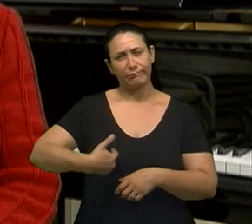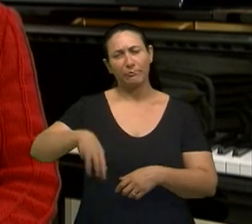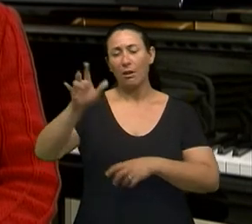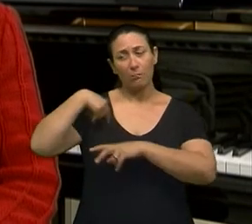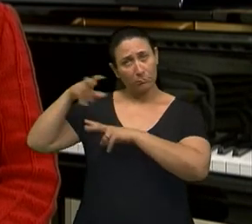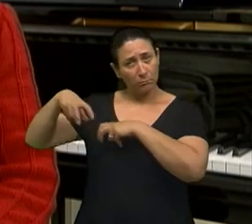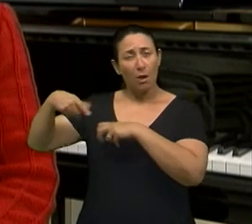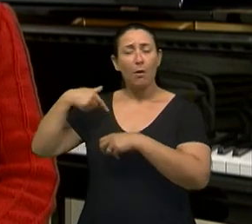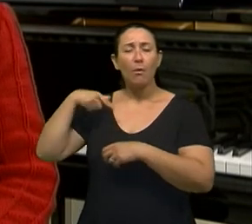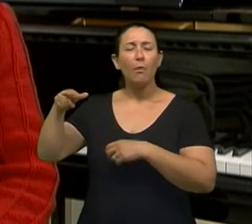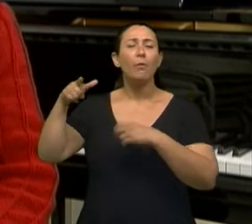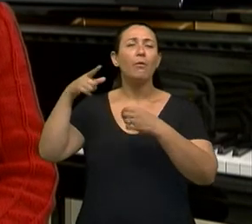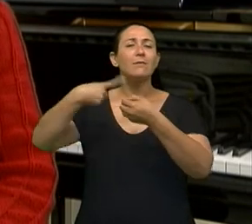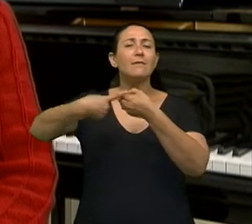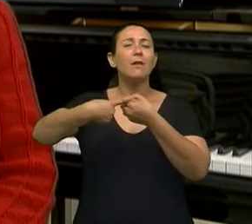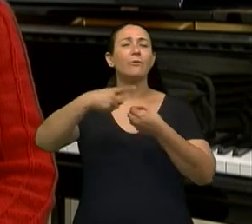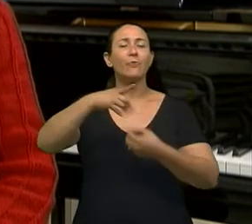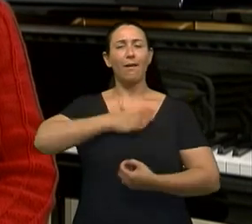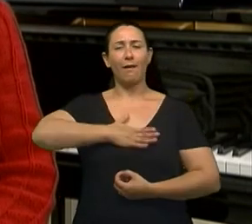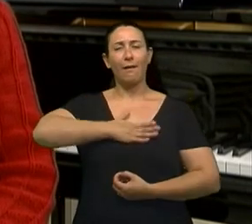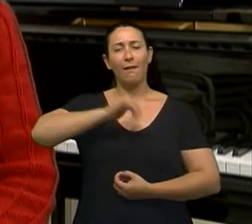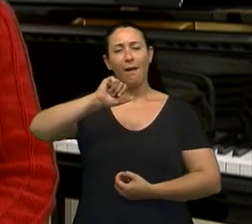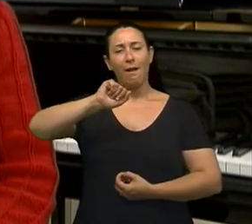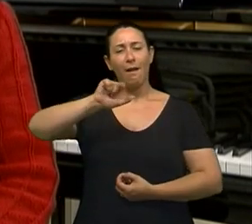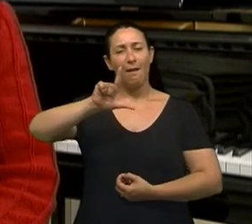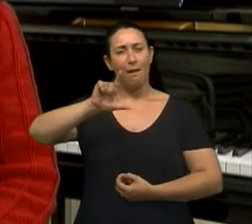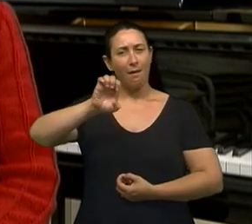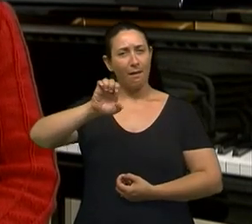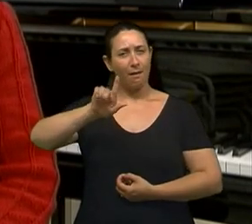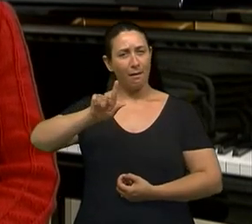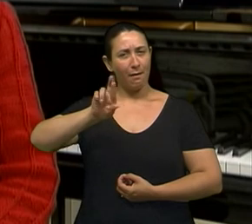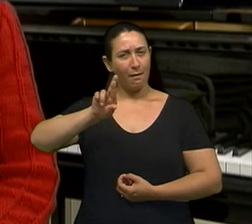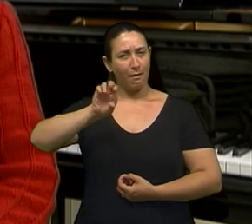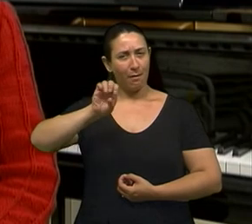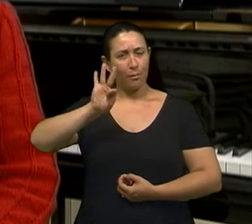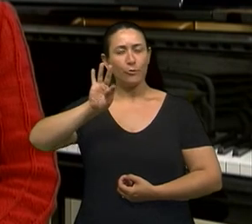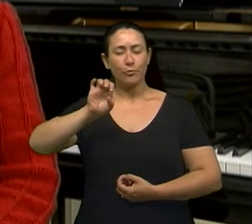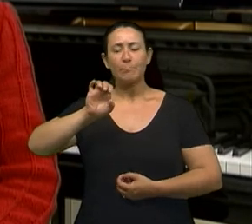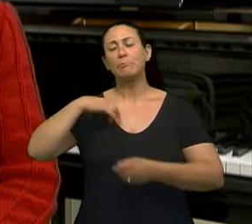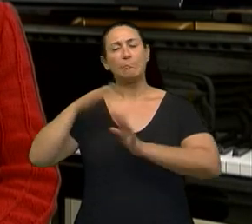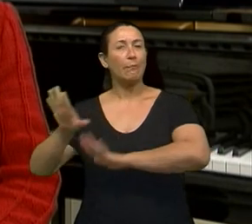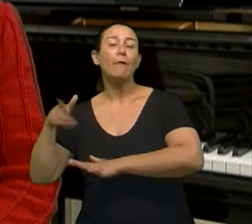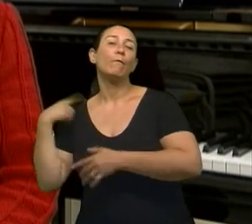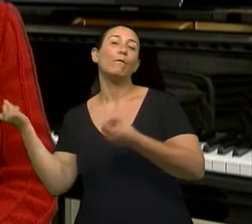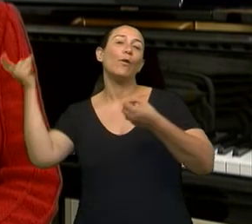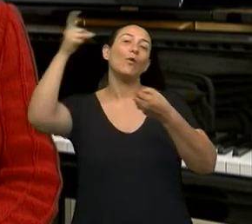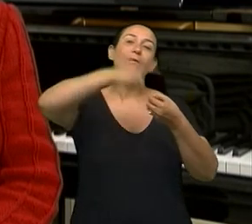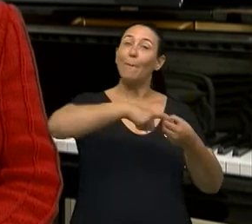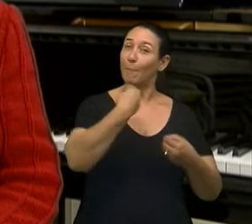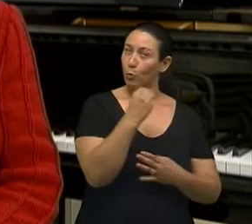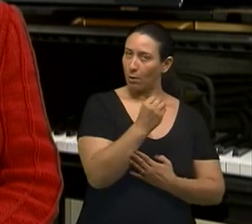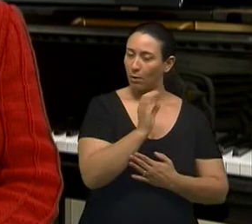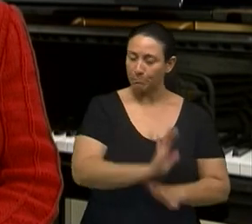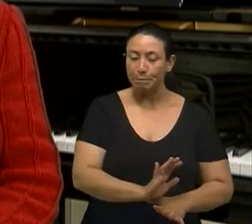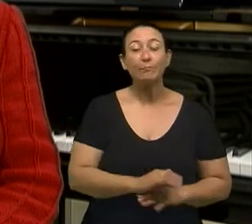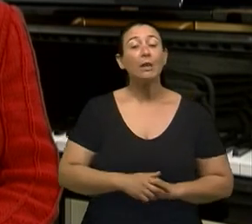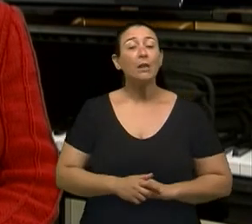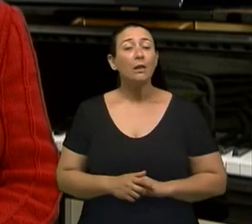morava em Alegrete, com meu marido, e voltei a Porto Alegre. Então, eu pude